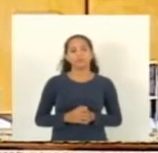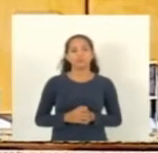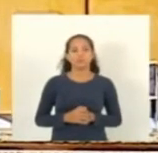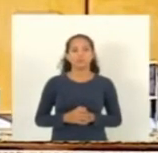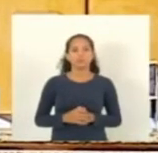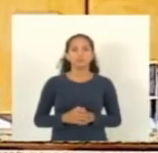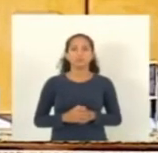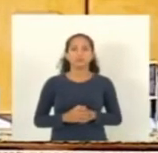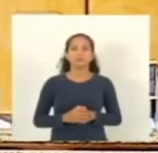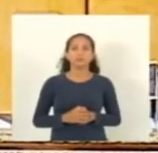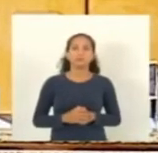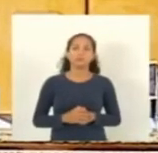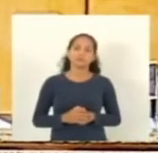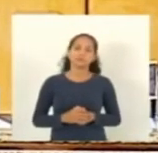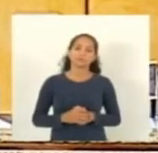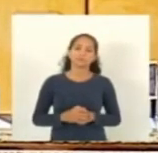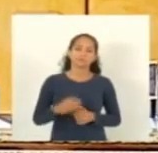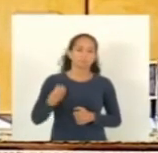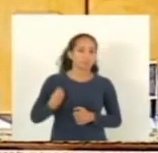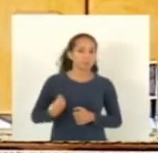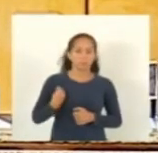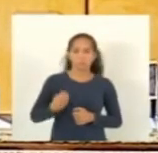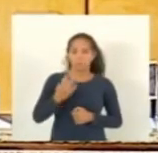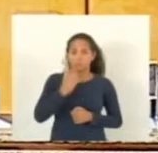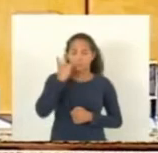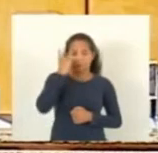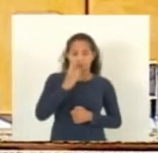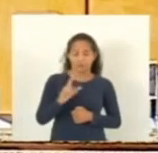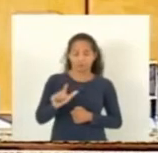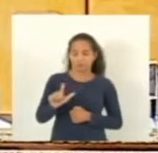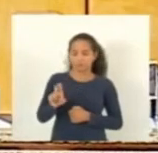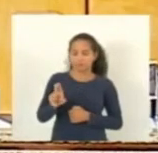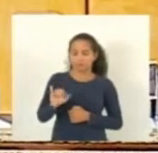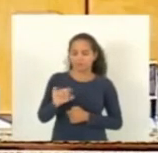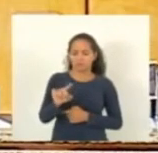Na ausência do deputado Luiz Durão,